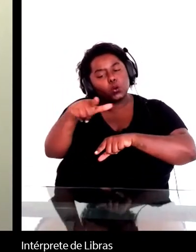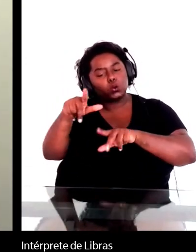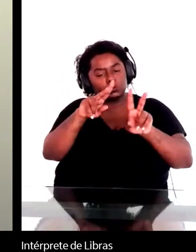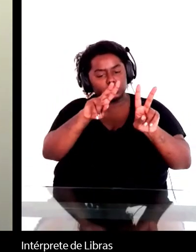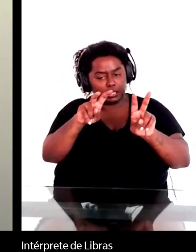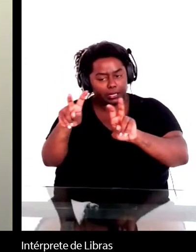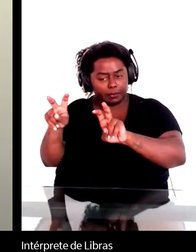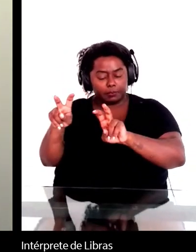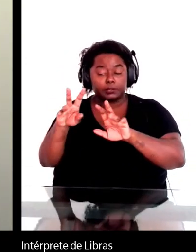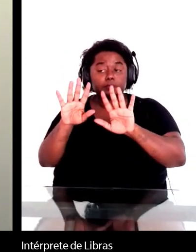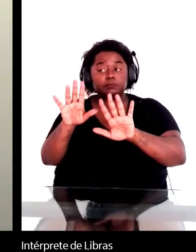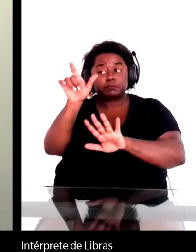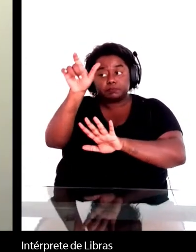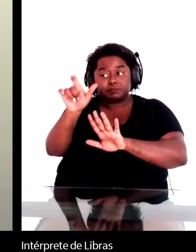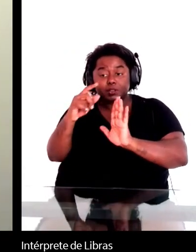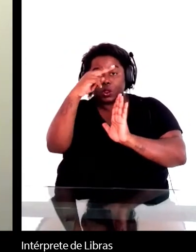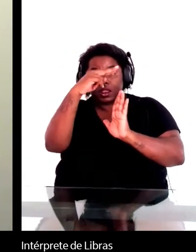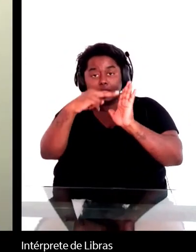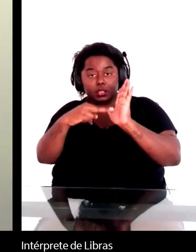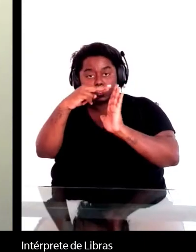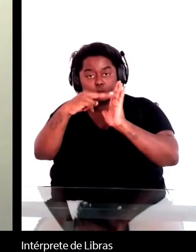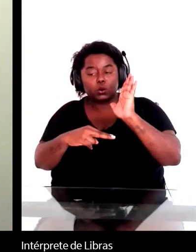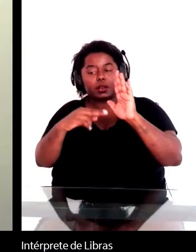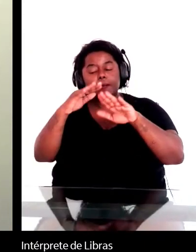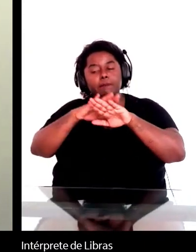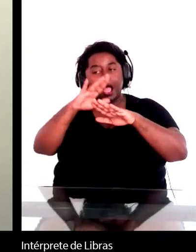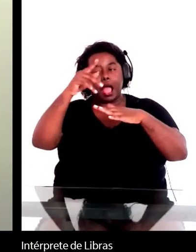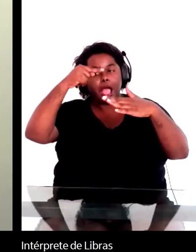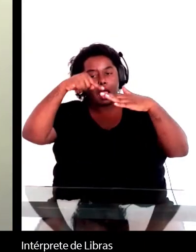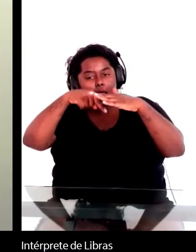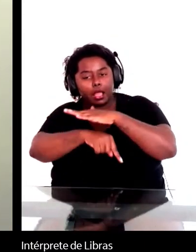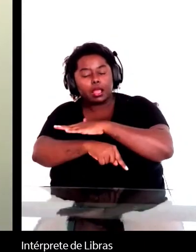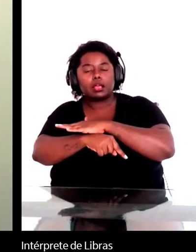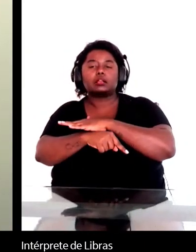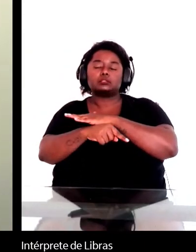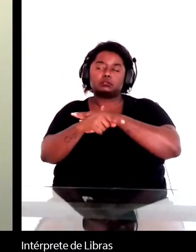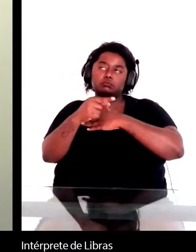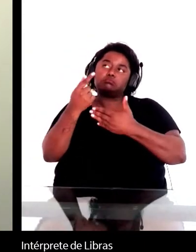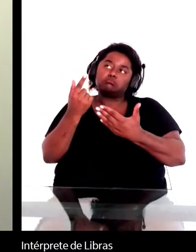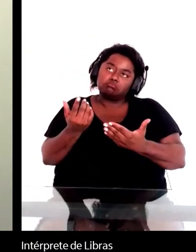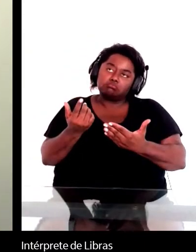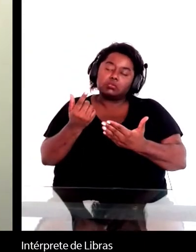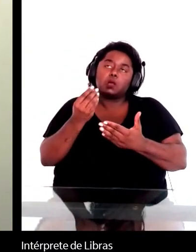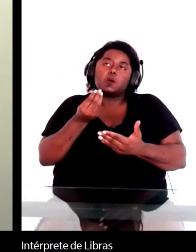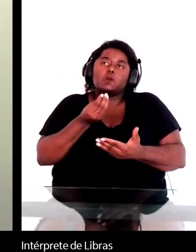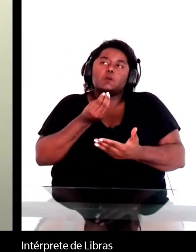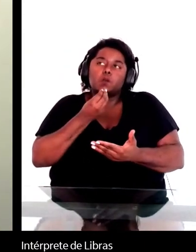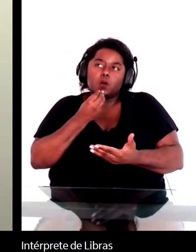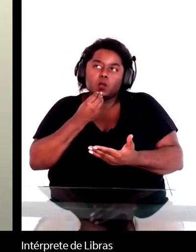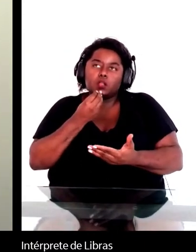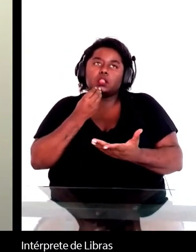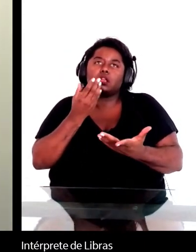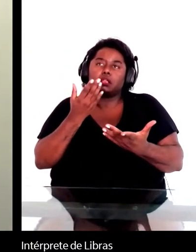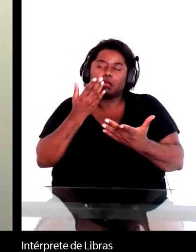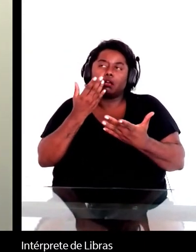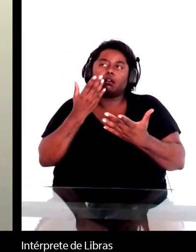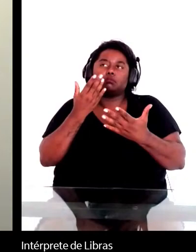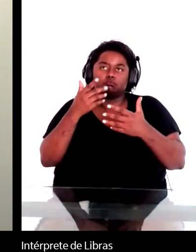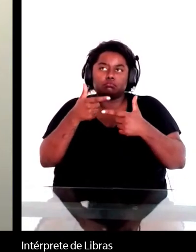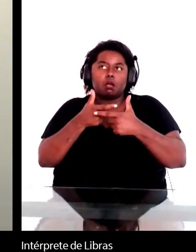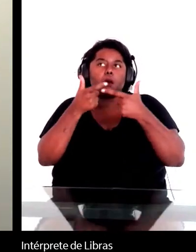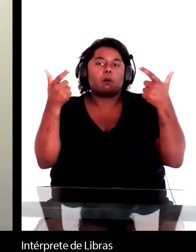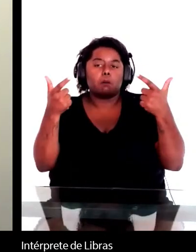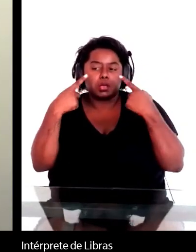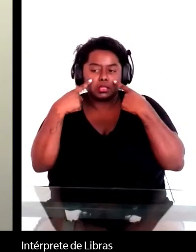eu acho que um ponto interessante que poderia ainda aumentar o interesse do Machado é a questão